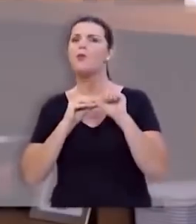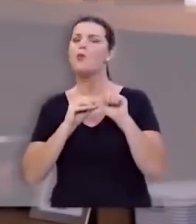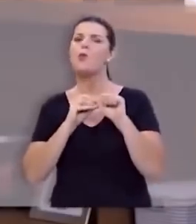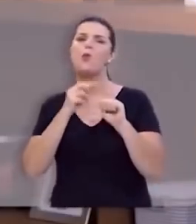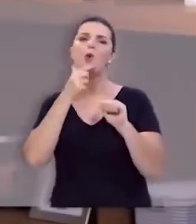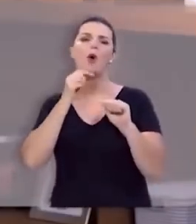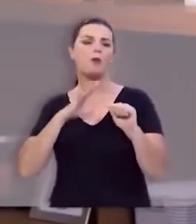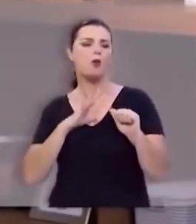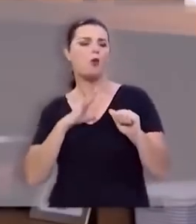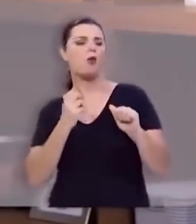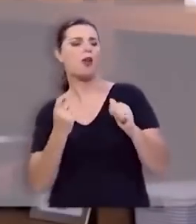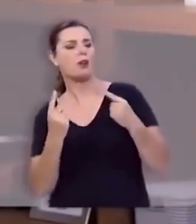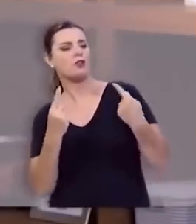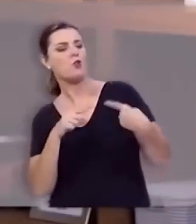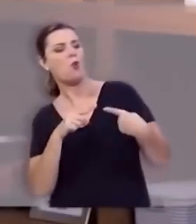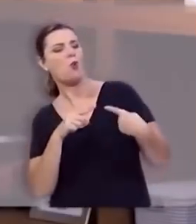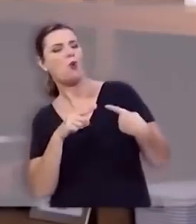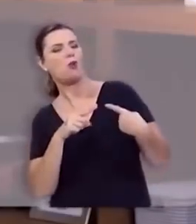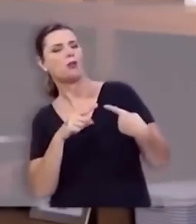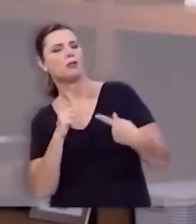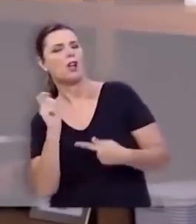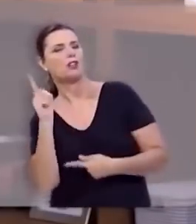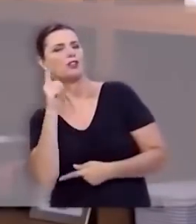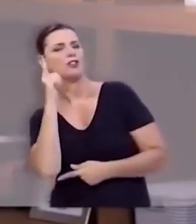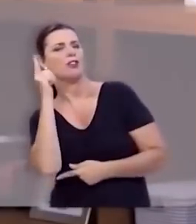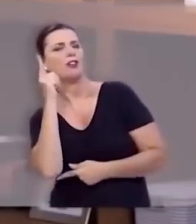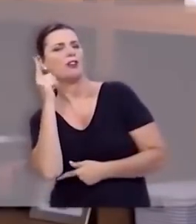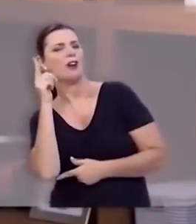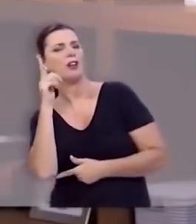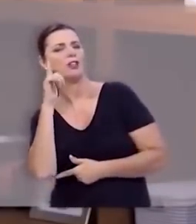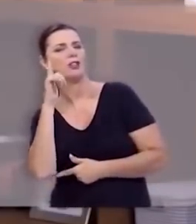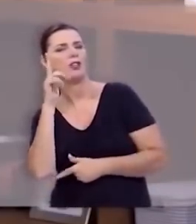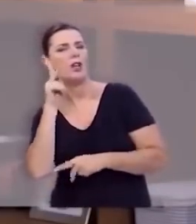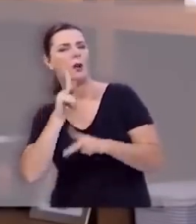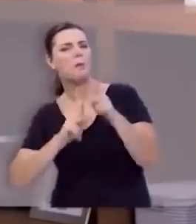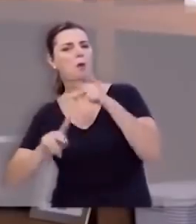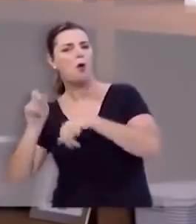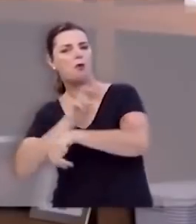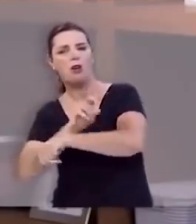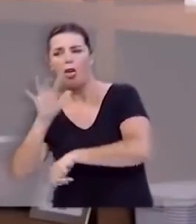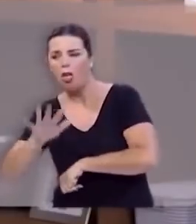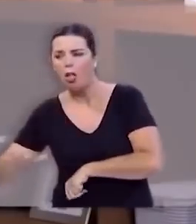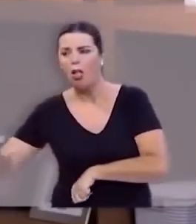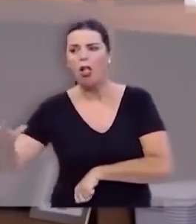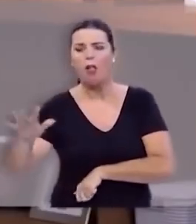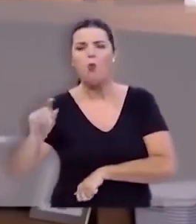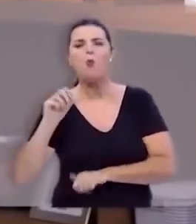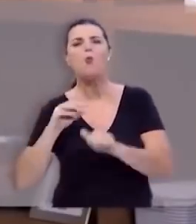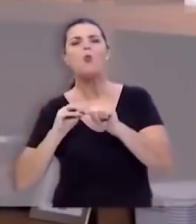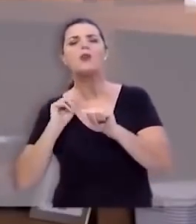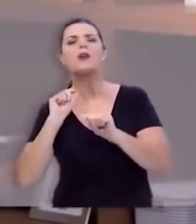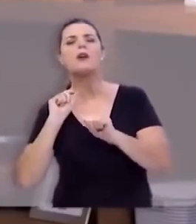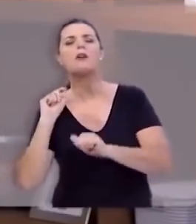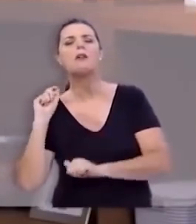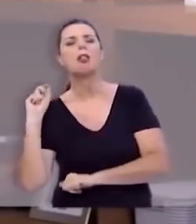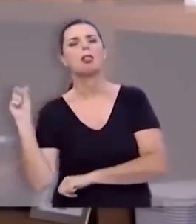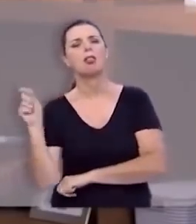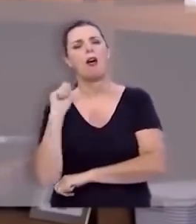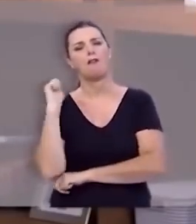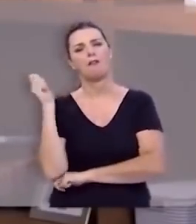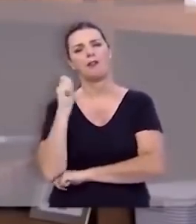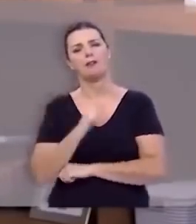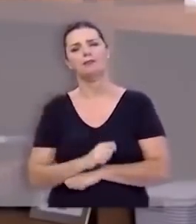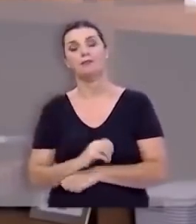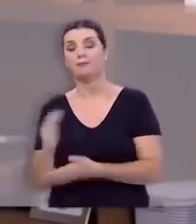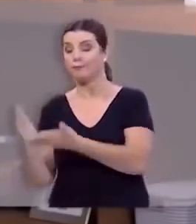homem que teve coragem de enfrentar o gigante em todo o território de Israel era Davi. Tem muita gente